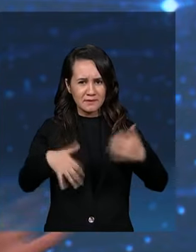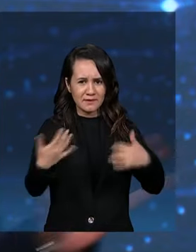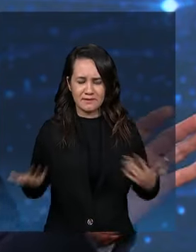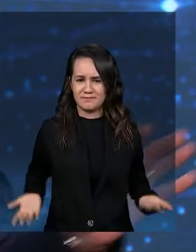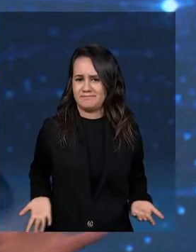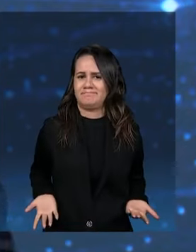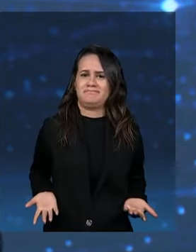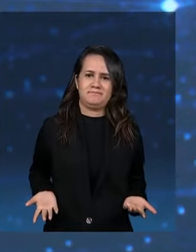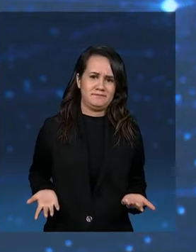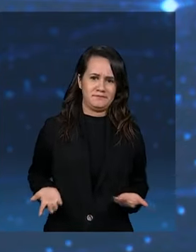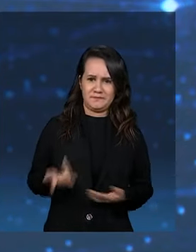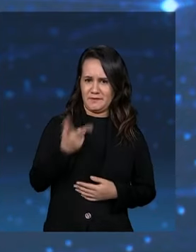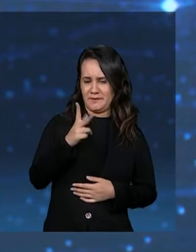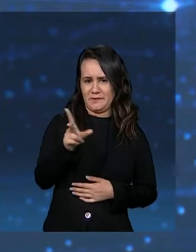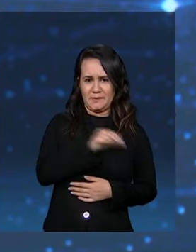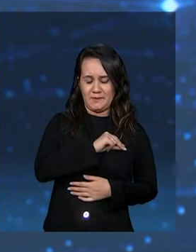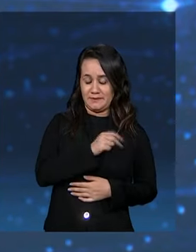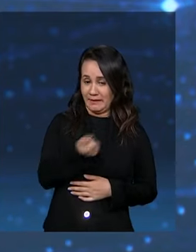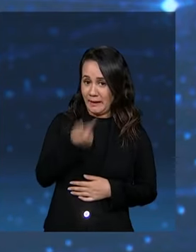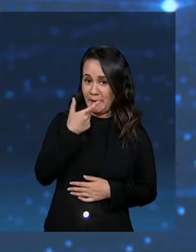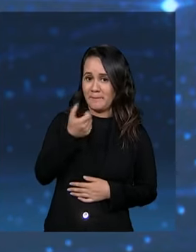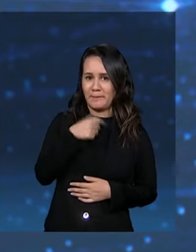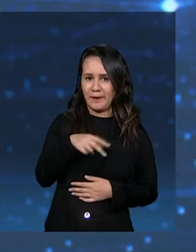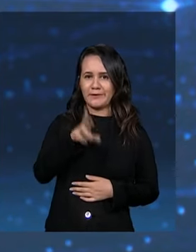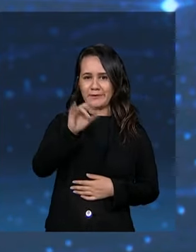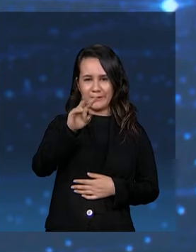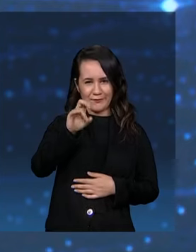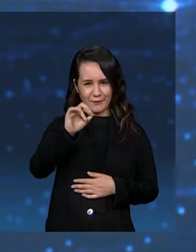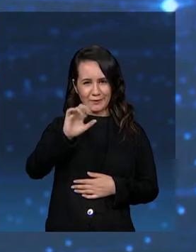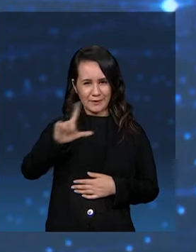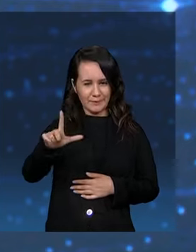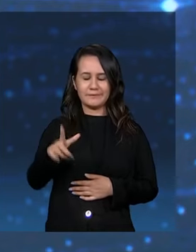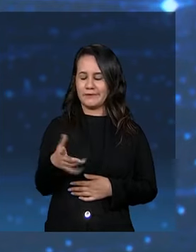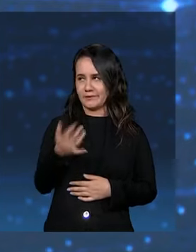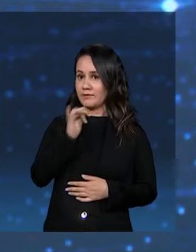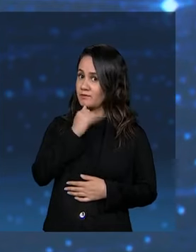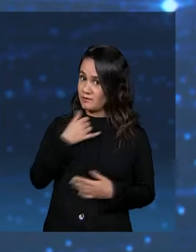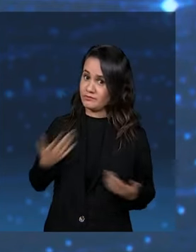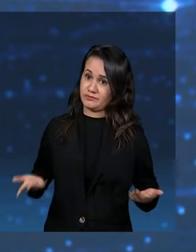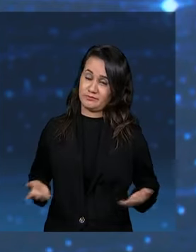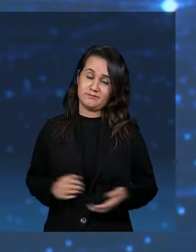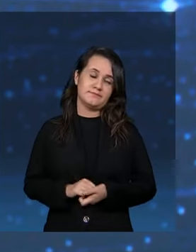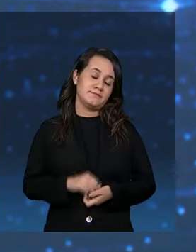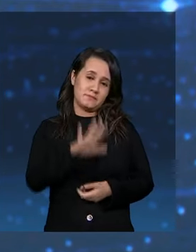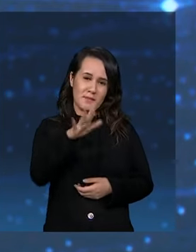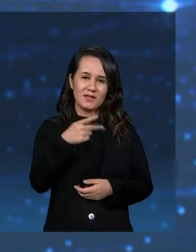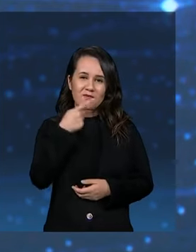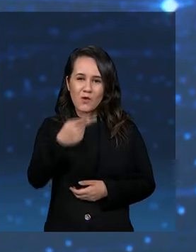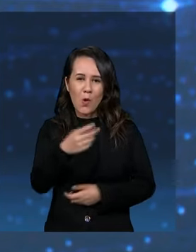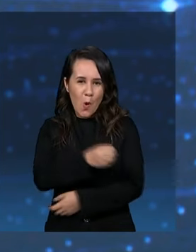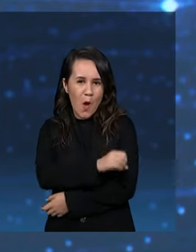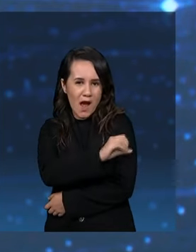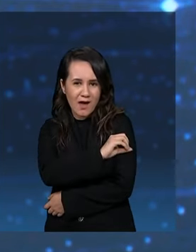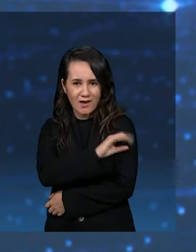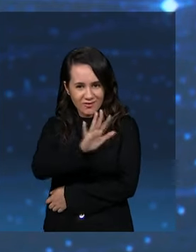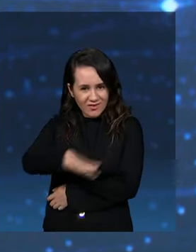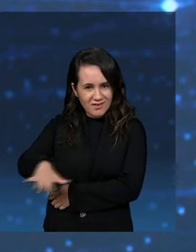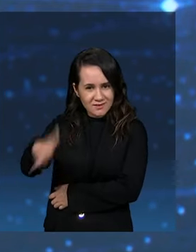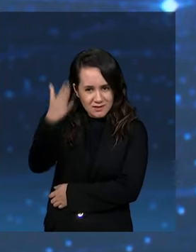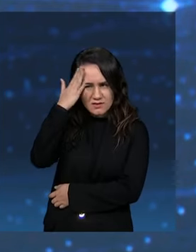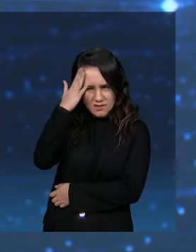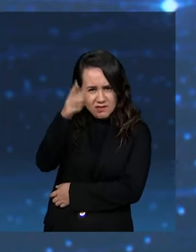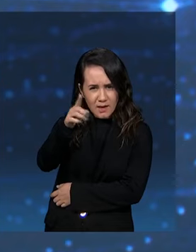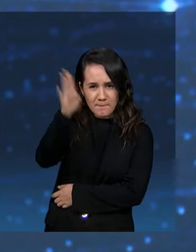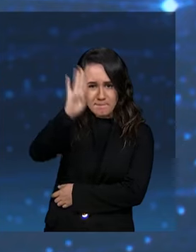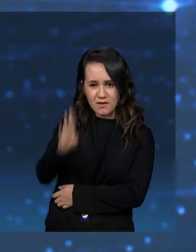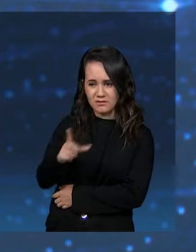deve estar ali no rivotril danado, é lamentável. Mas eu vou falar da creche. Você sabia que no Brasil tem 2